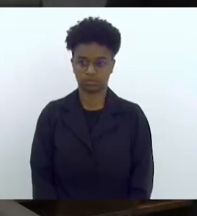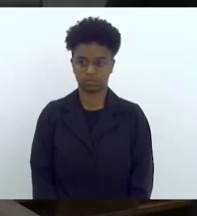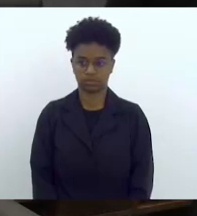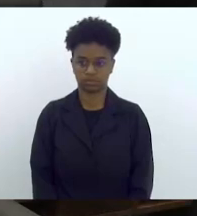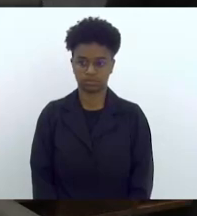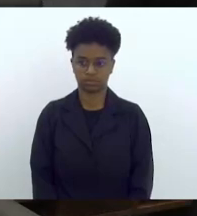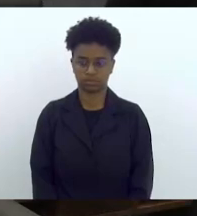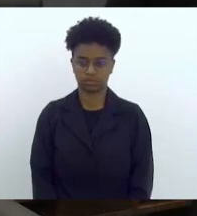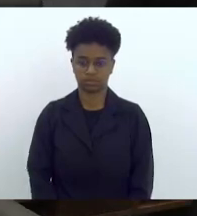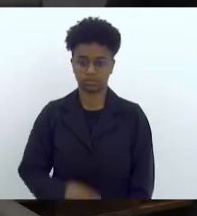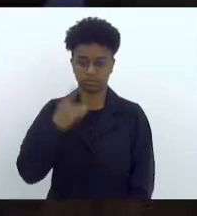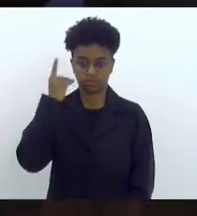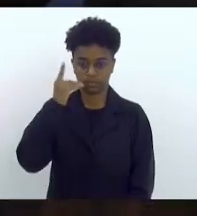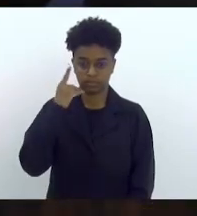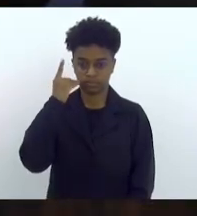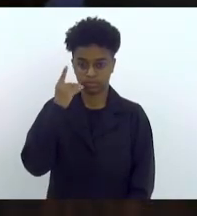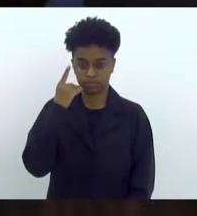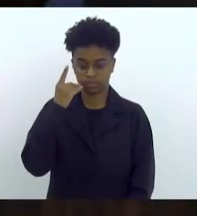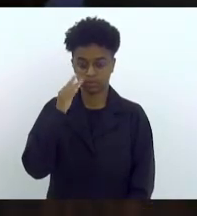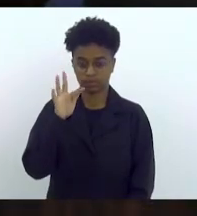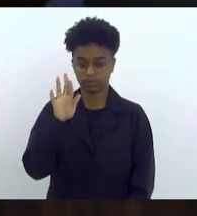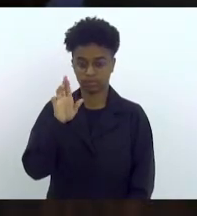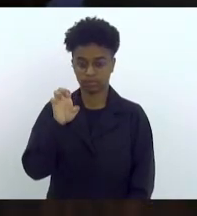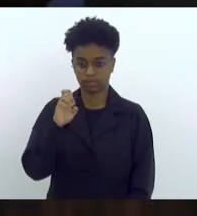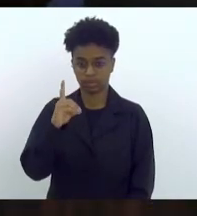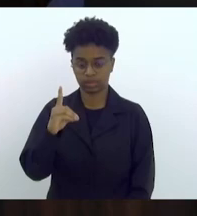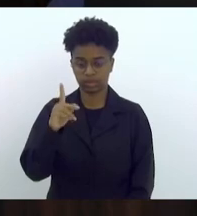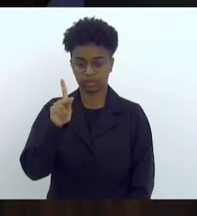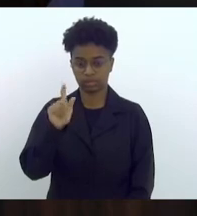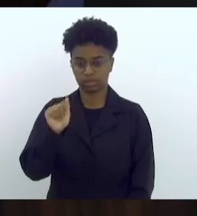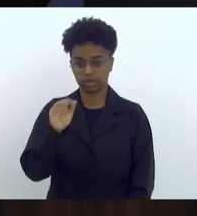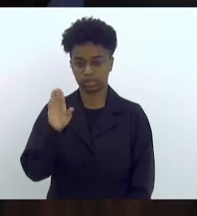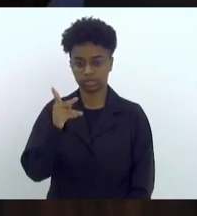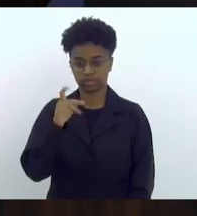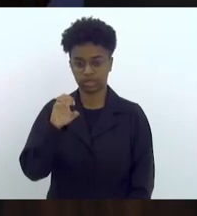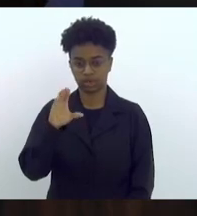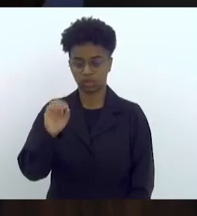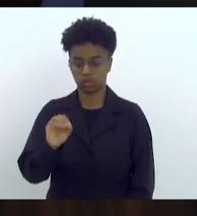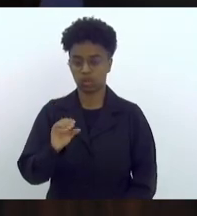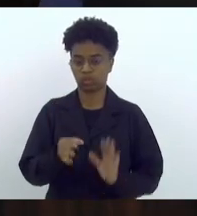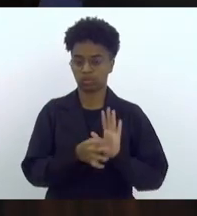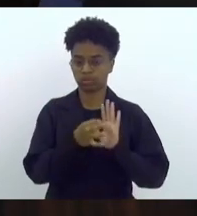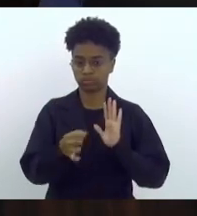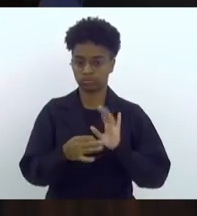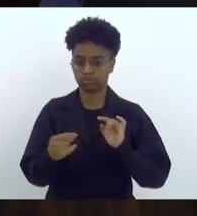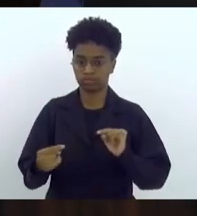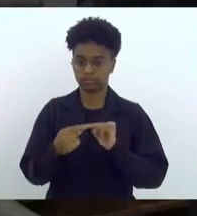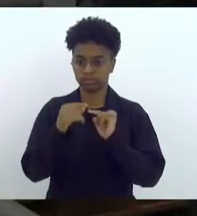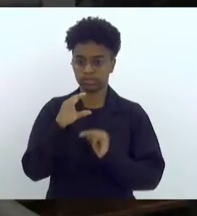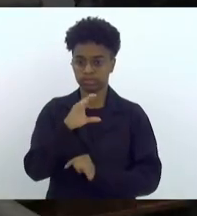deputado Fred Pacheco, por favor, para emitir e parecer pela CCJ.